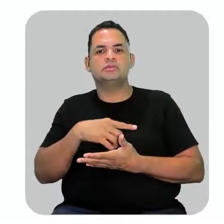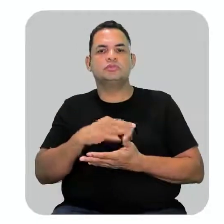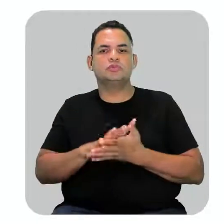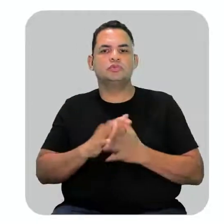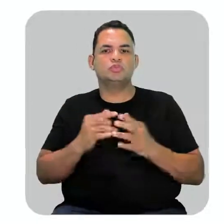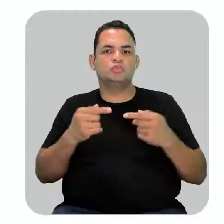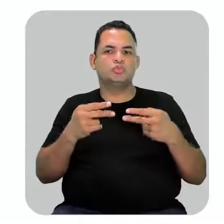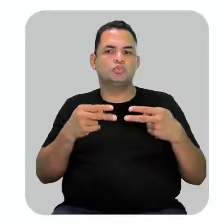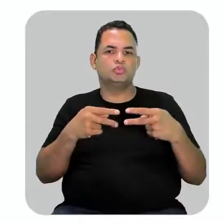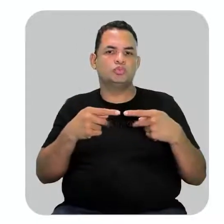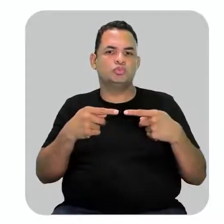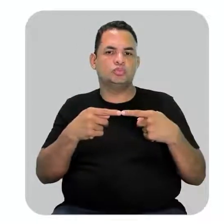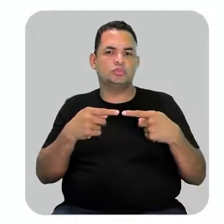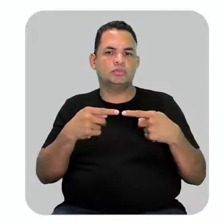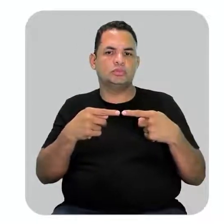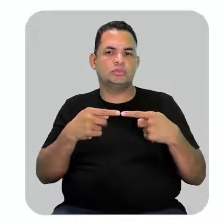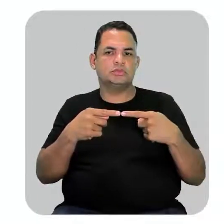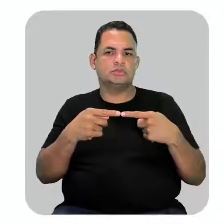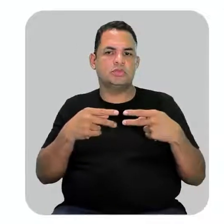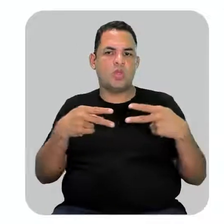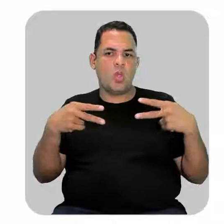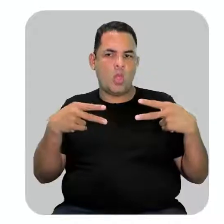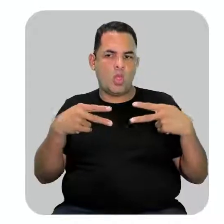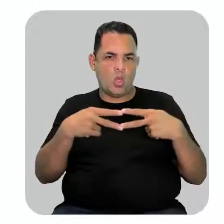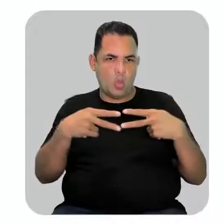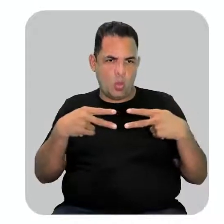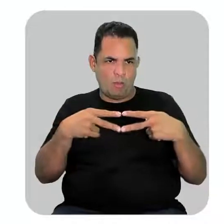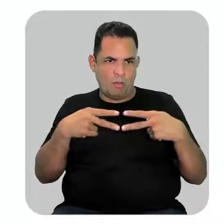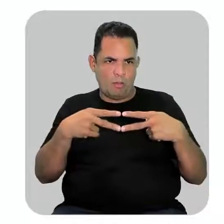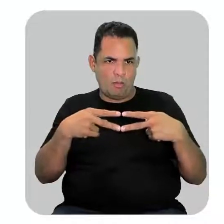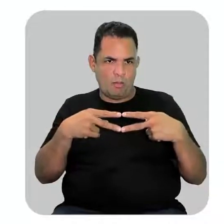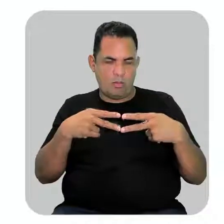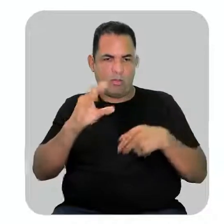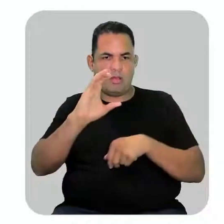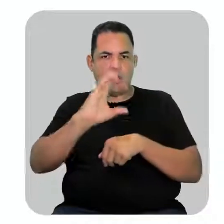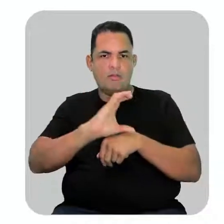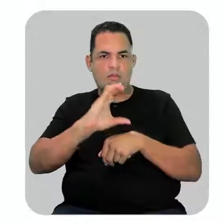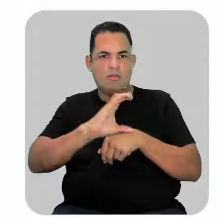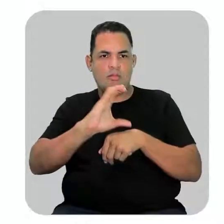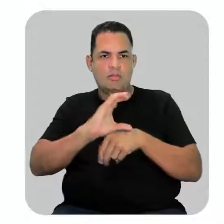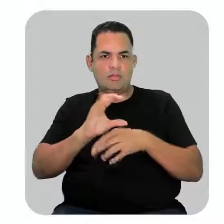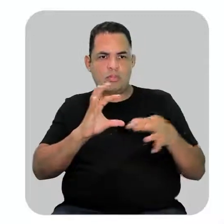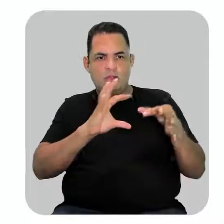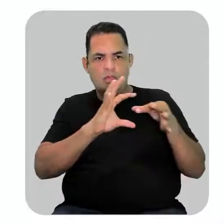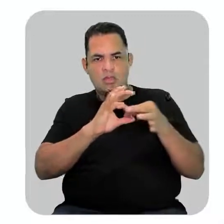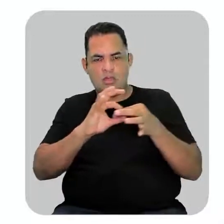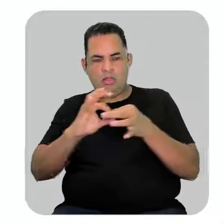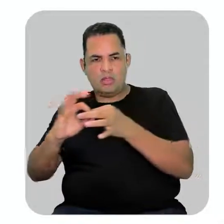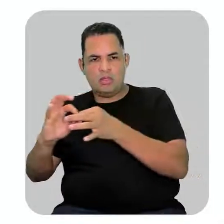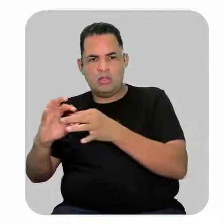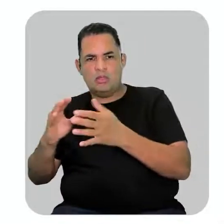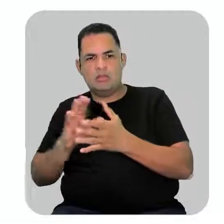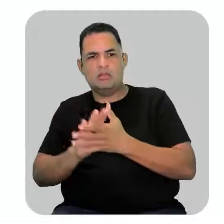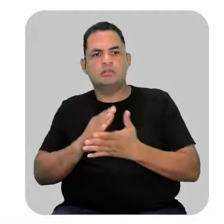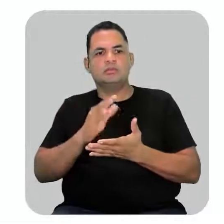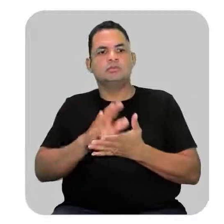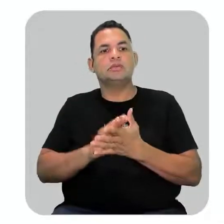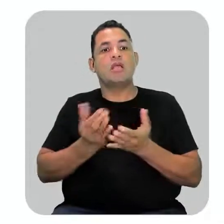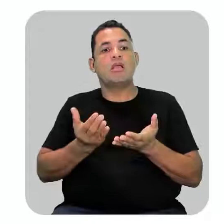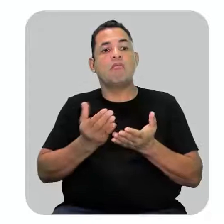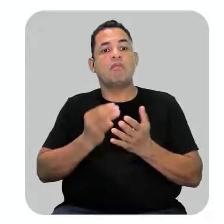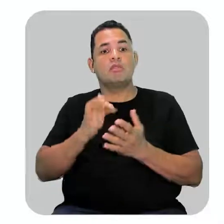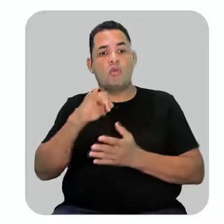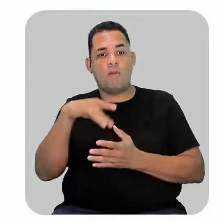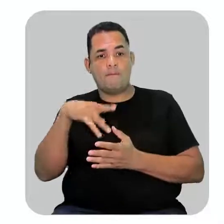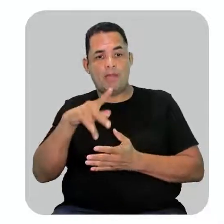ligações duplas na cadeia. Aqui a gente vai seguir a determinação da IUPAC que